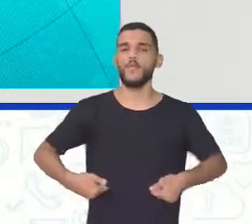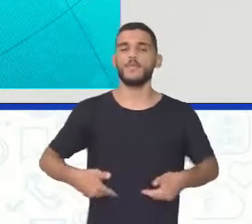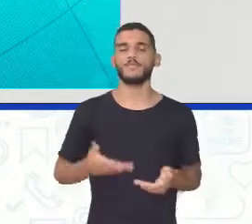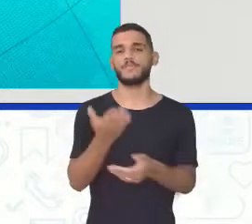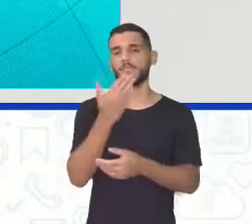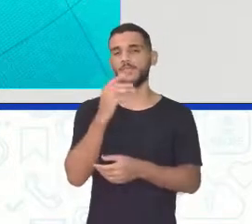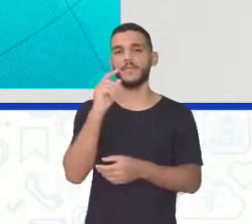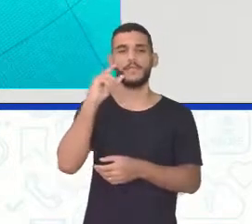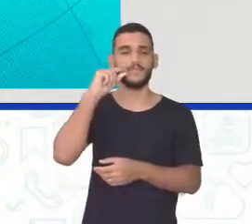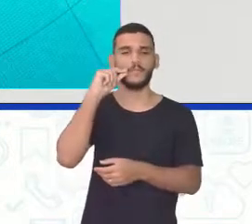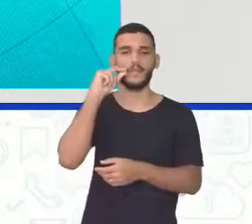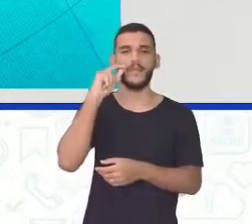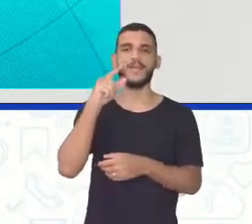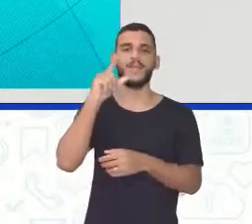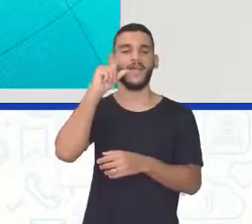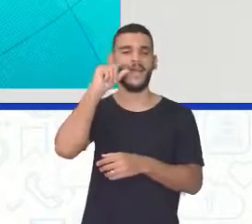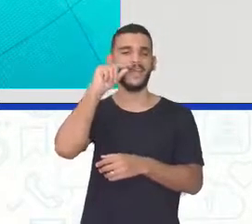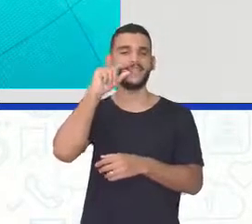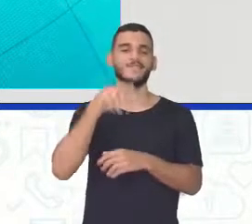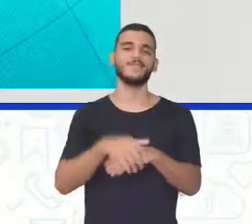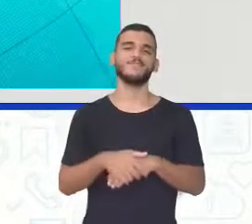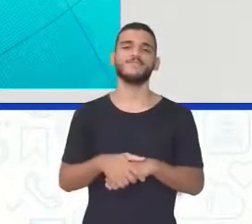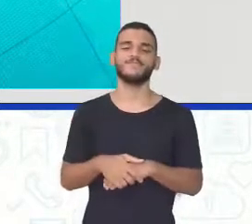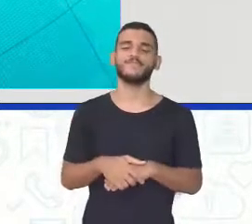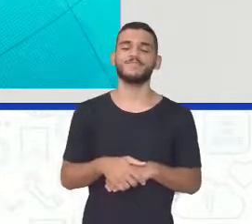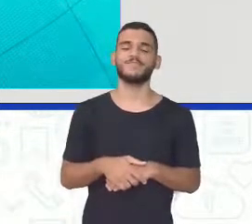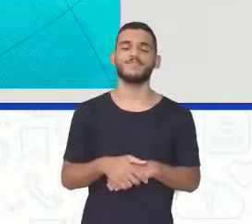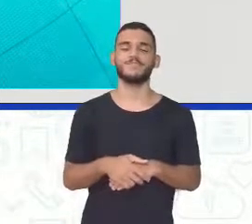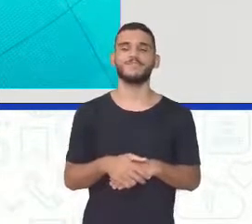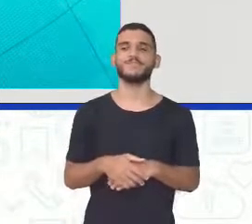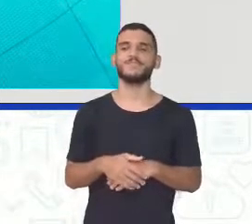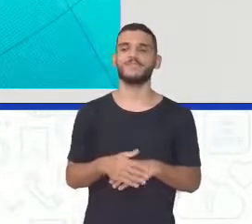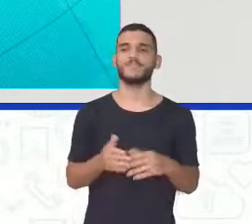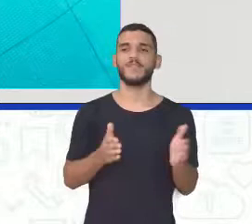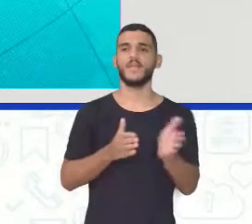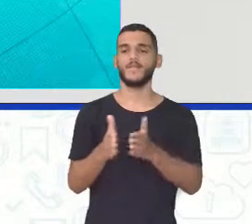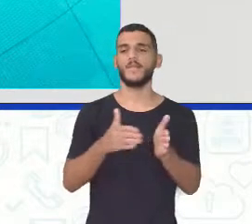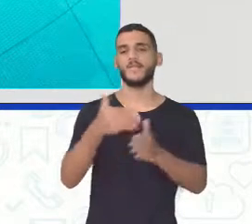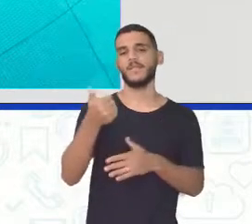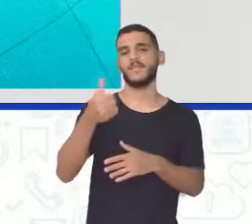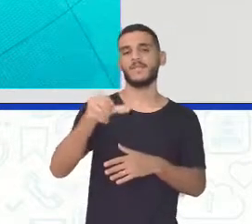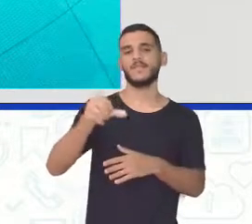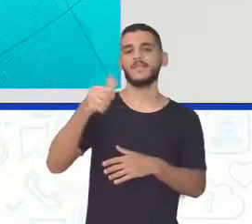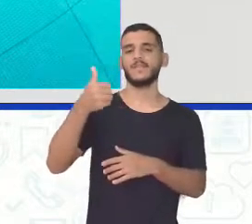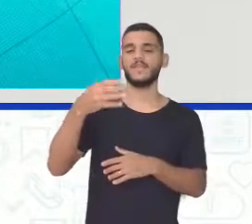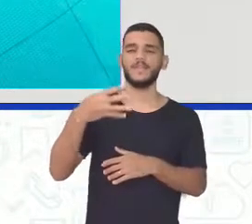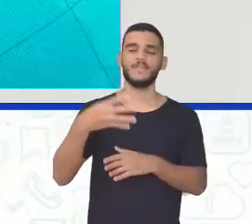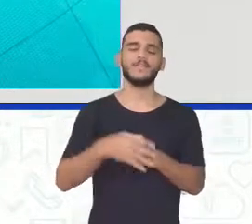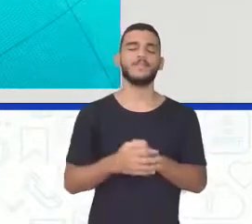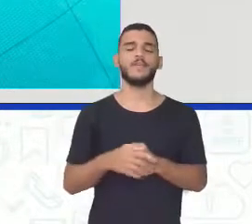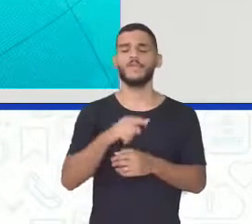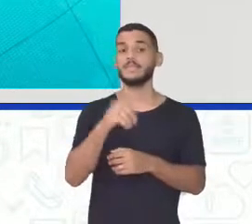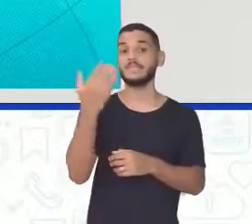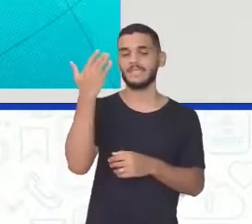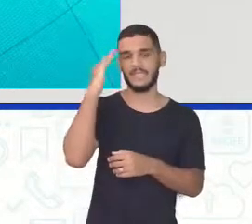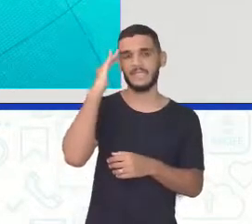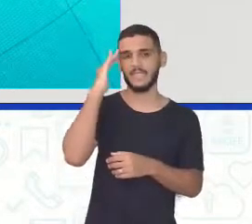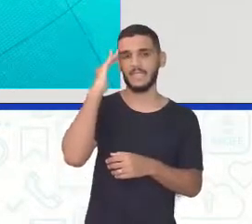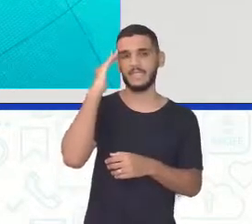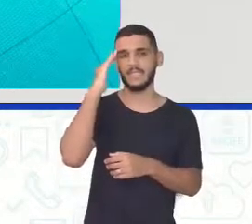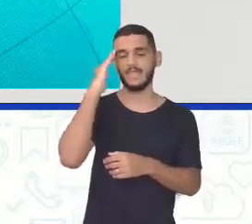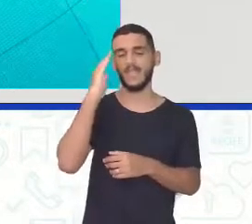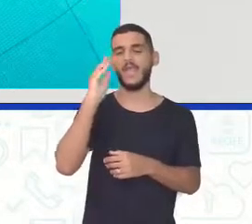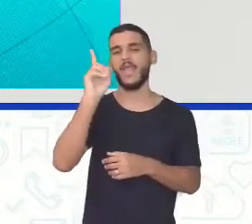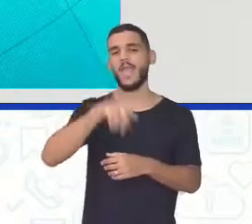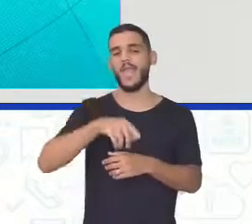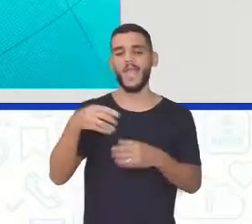Né? Era o bacalhau Isso em 1914 Né? Mas aí você entende Entende muito bem Essa questão que eu estou dizendo aí Ó Então veja que é bem